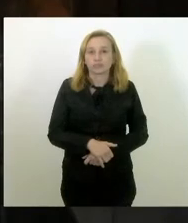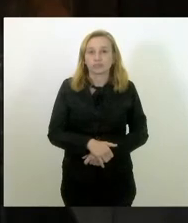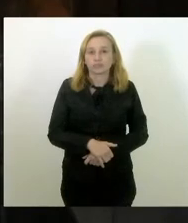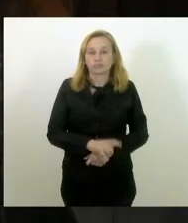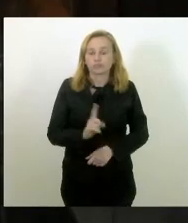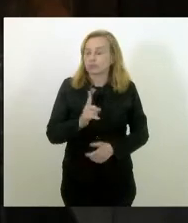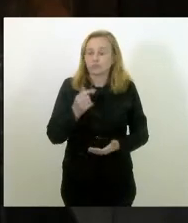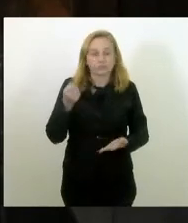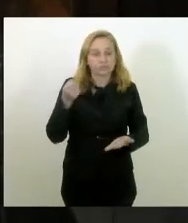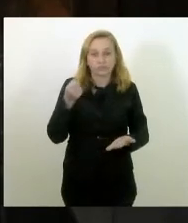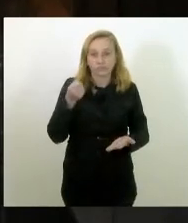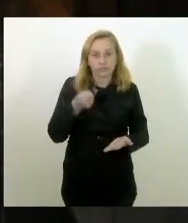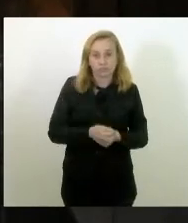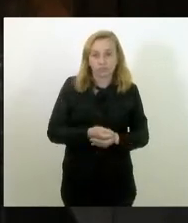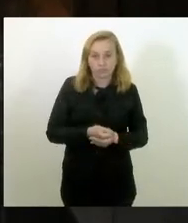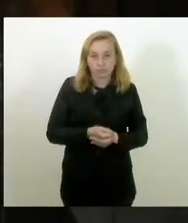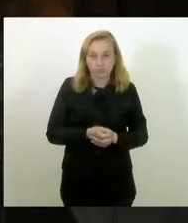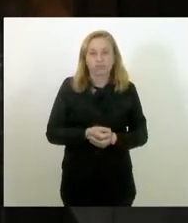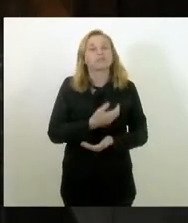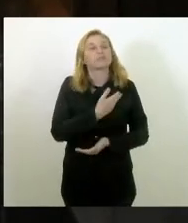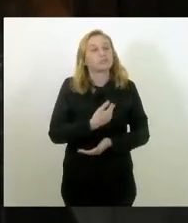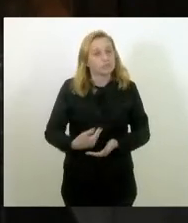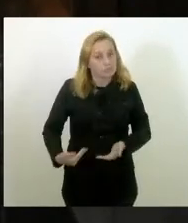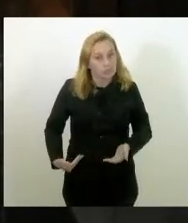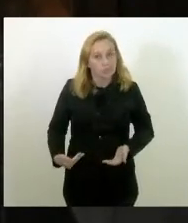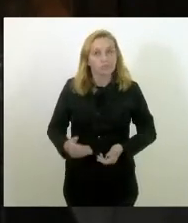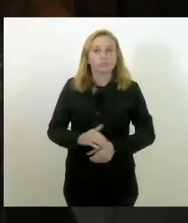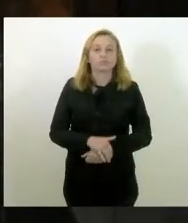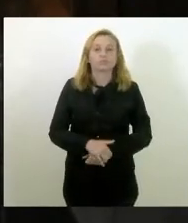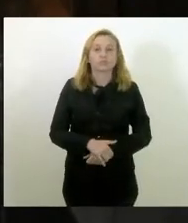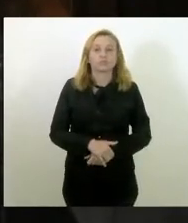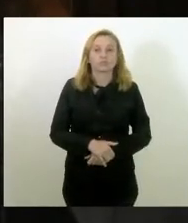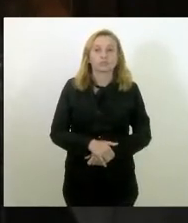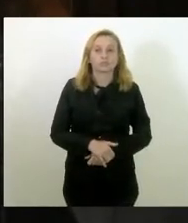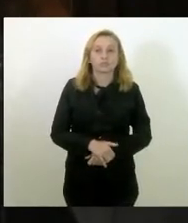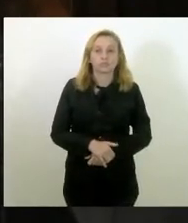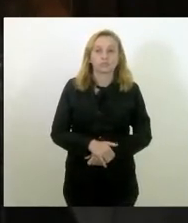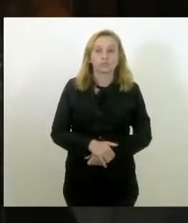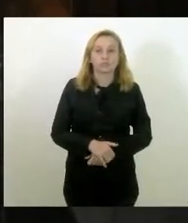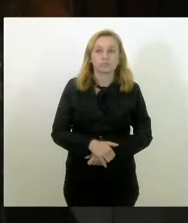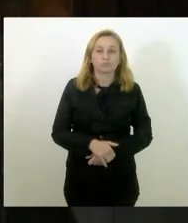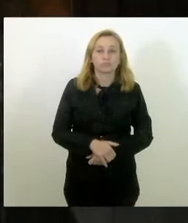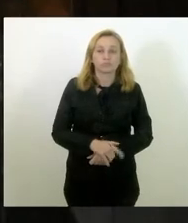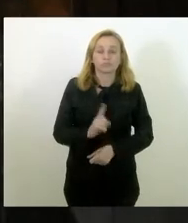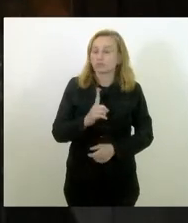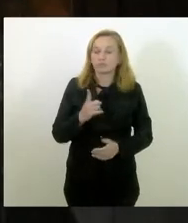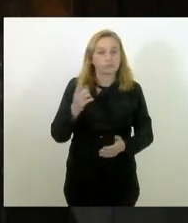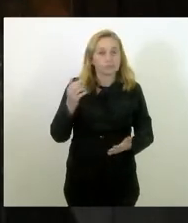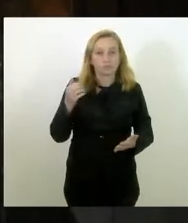cumprida. Os governos não a cumpriam.